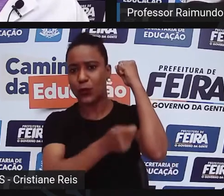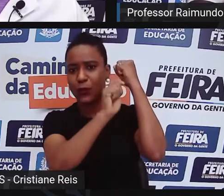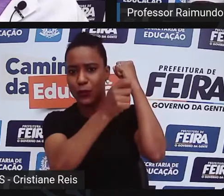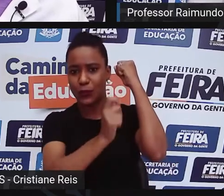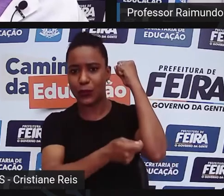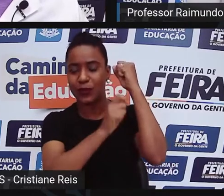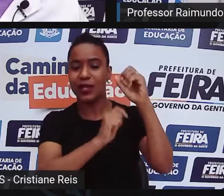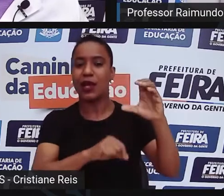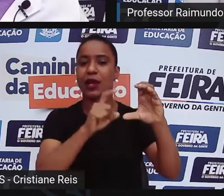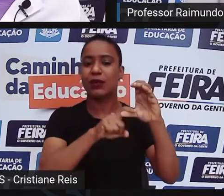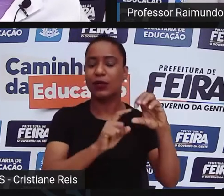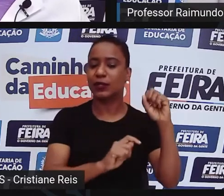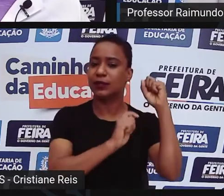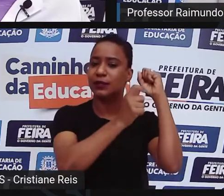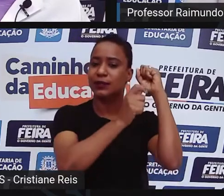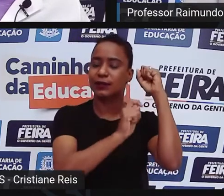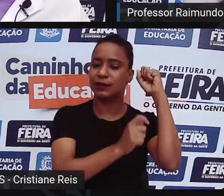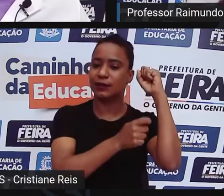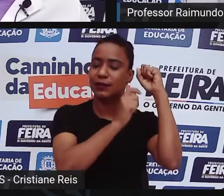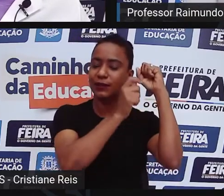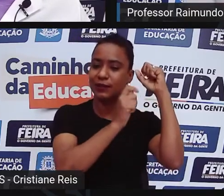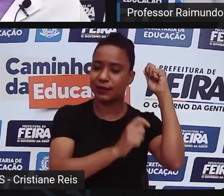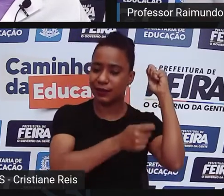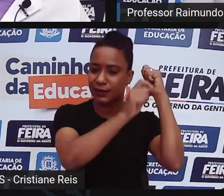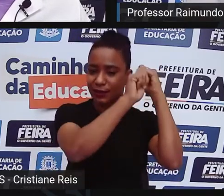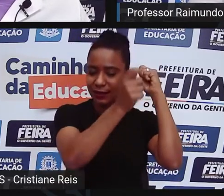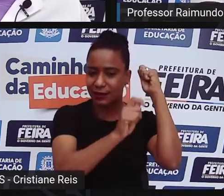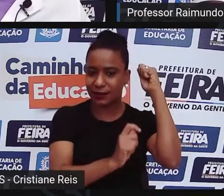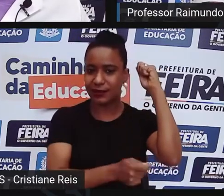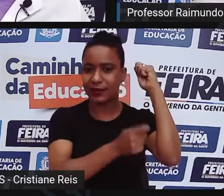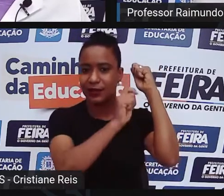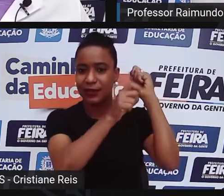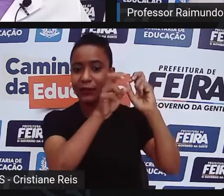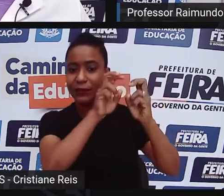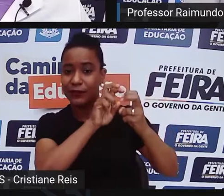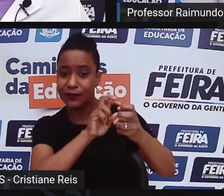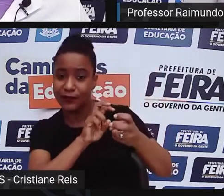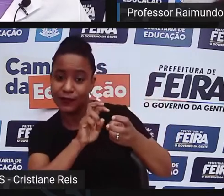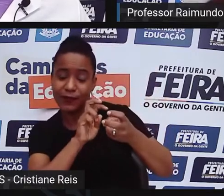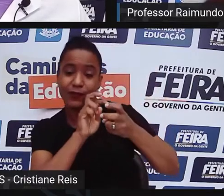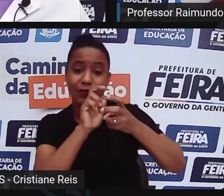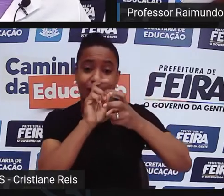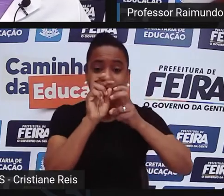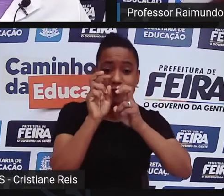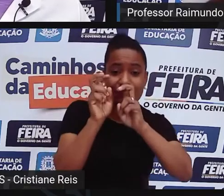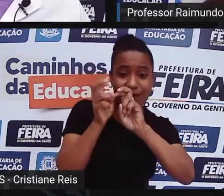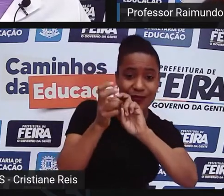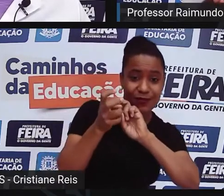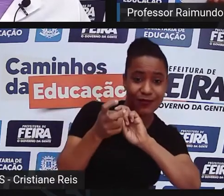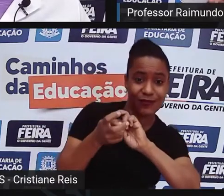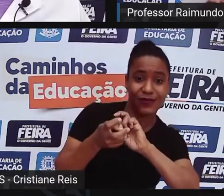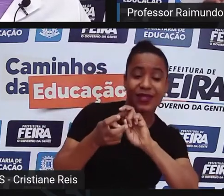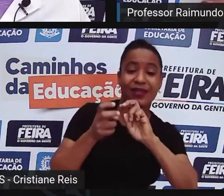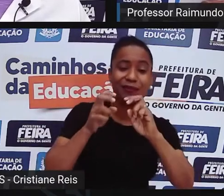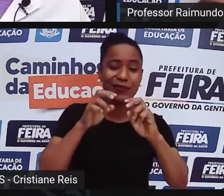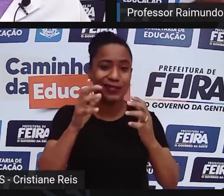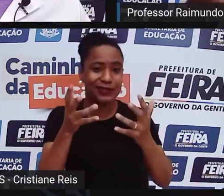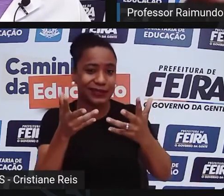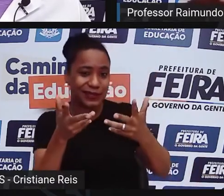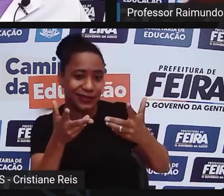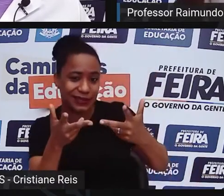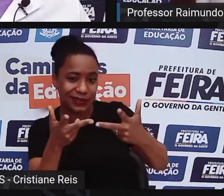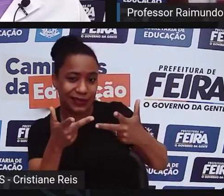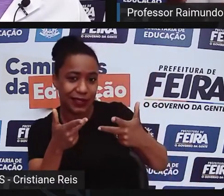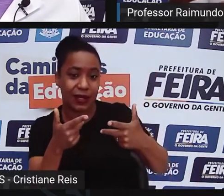mais lenta, uma capoeira mais mandingada, uma capoeira mais no chão. E a capoeira angola, a regional, é uma